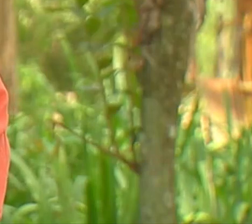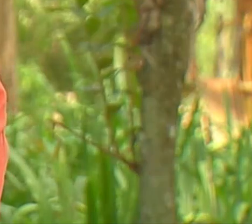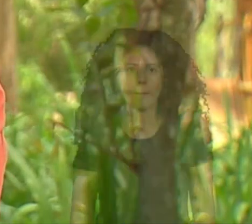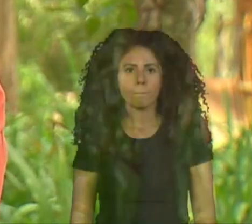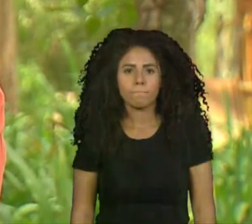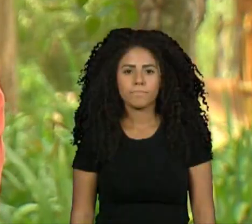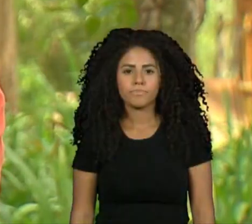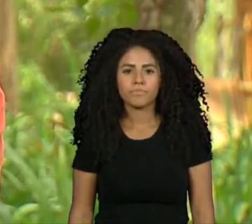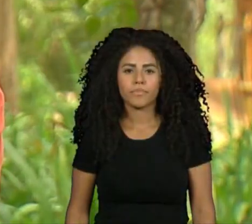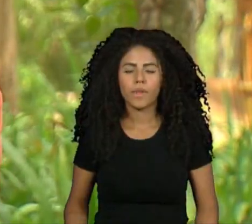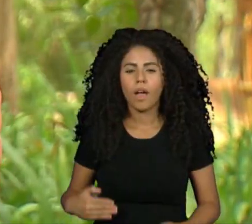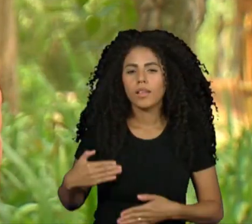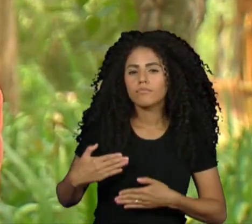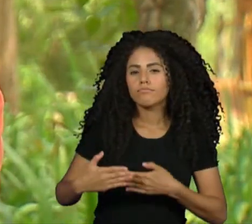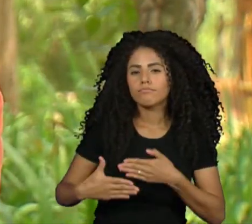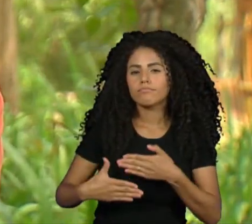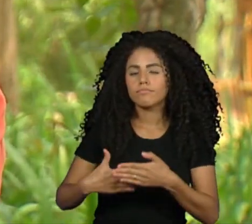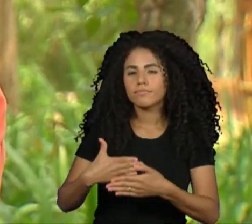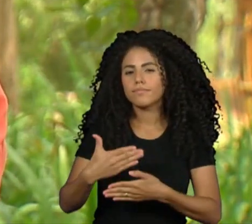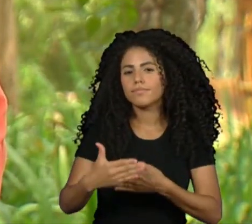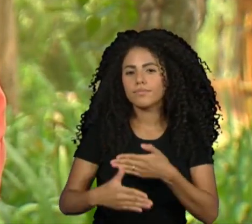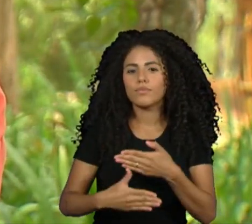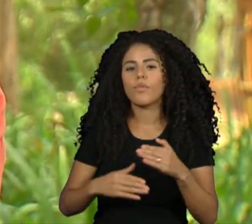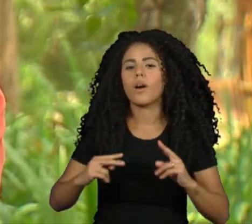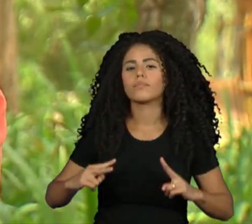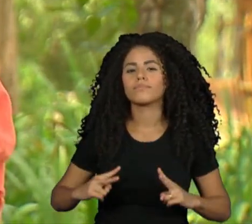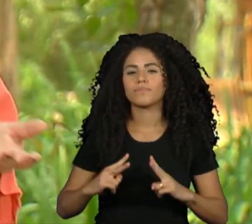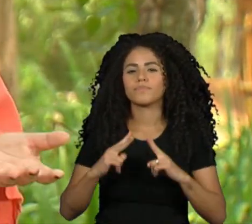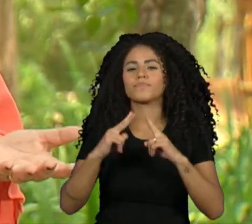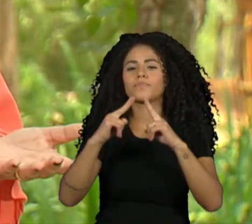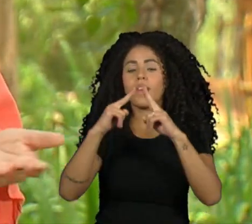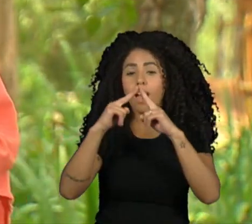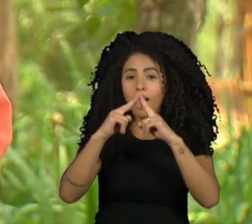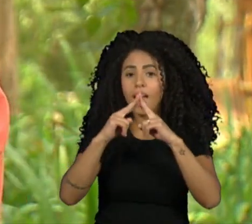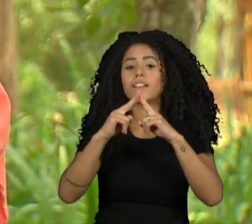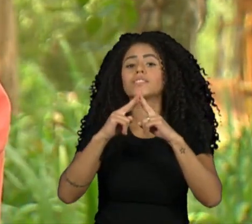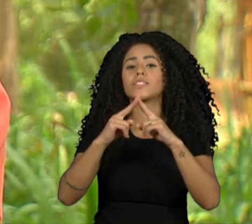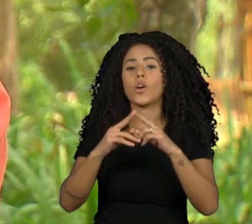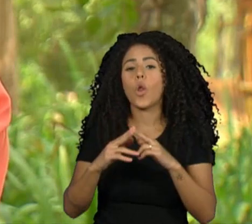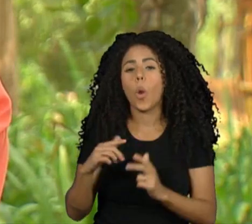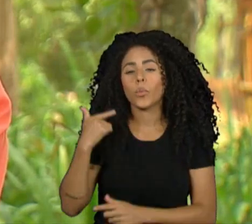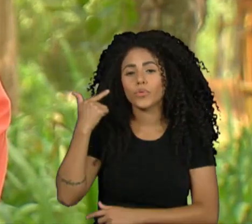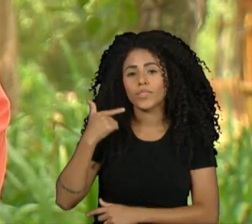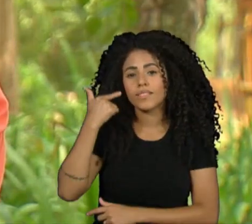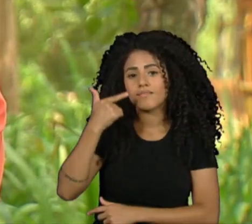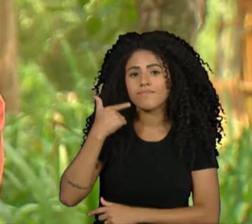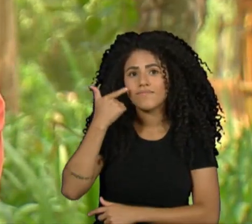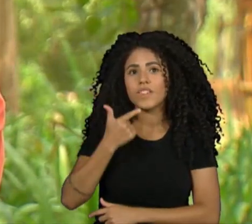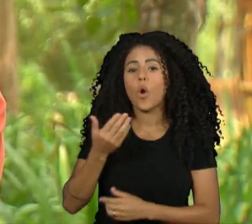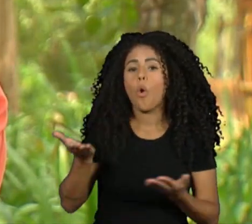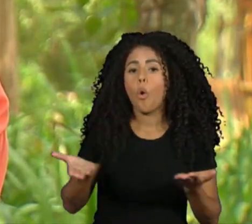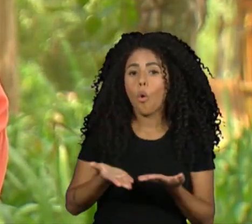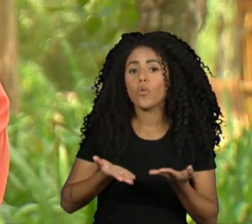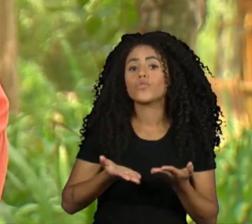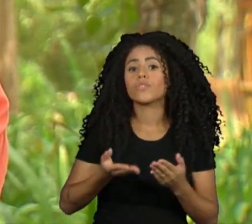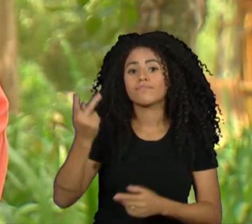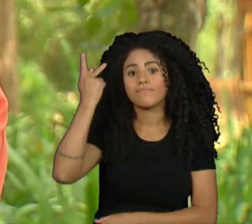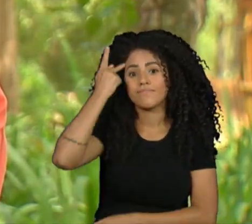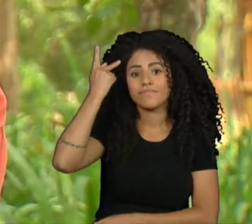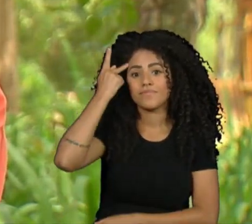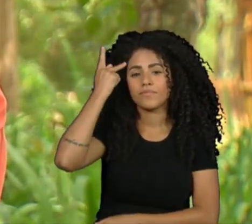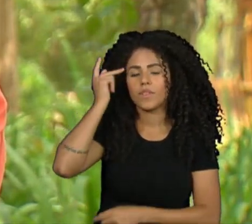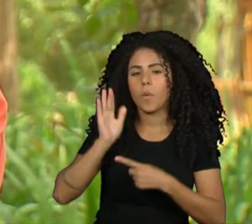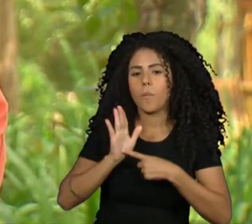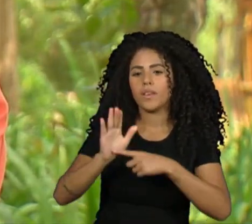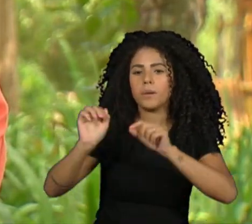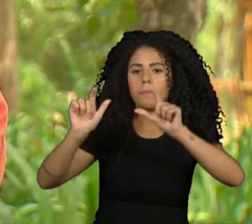Depois de passar por Paris, Roma e Londres, a Amazônia finalmente chega a São Paulo. A exposição do